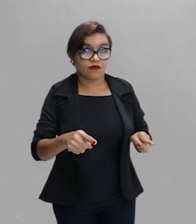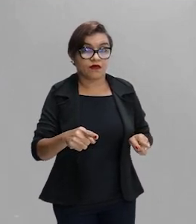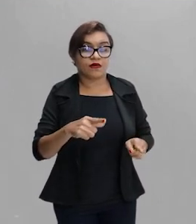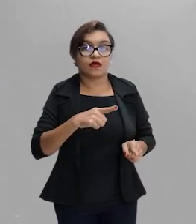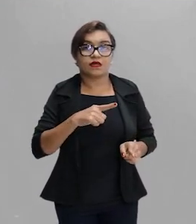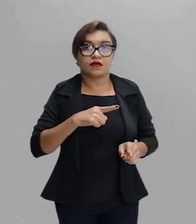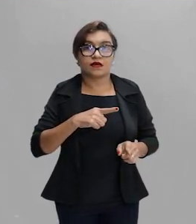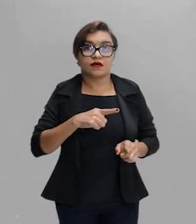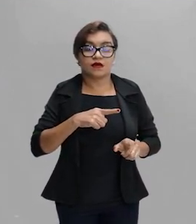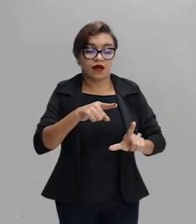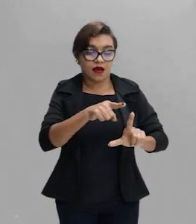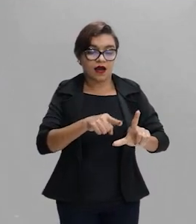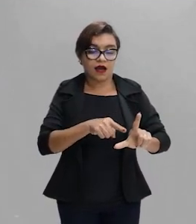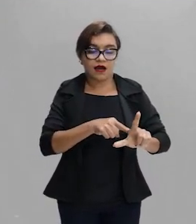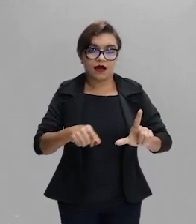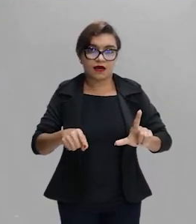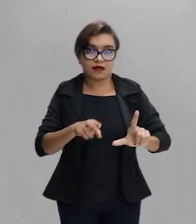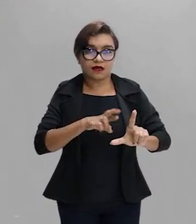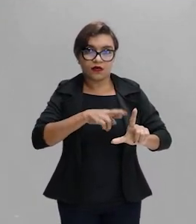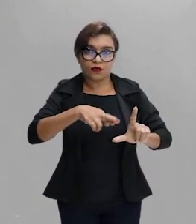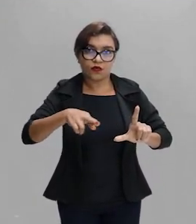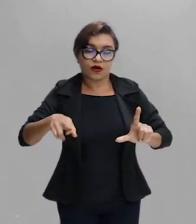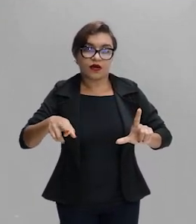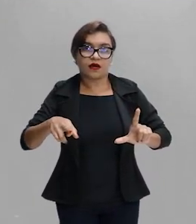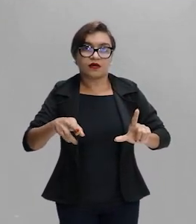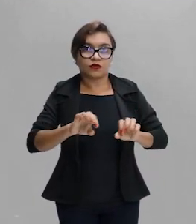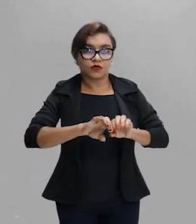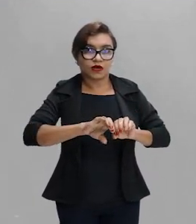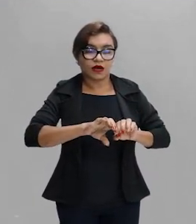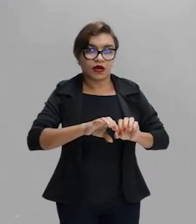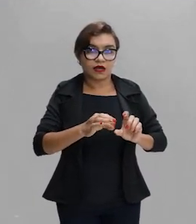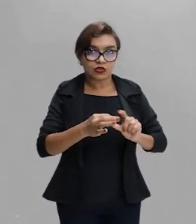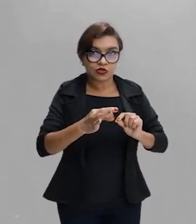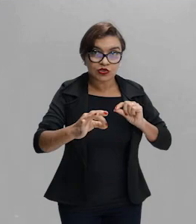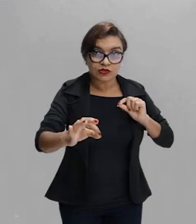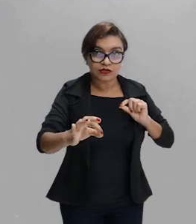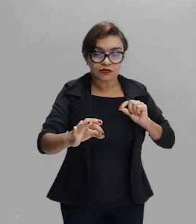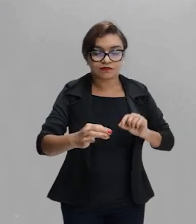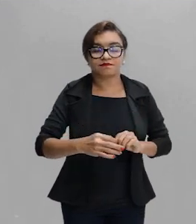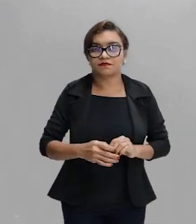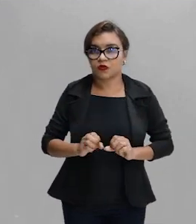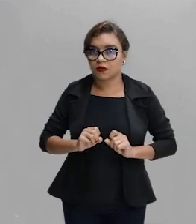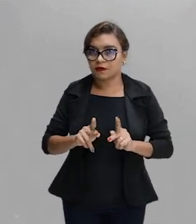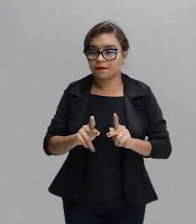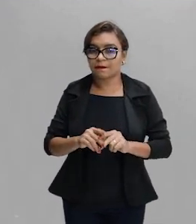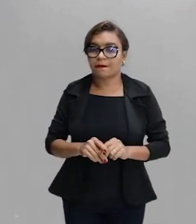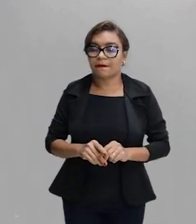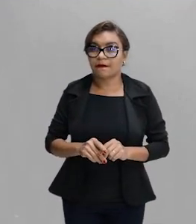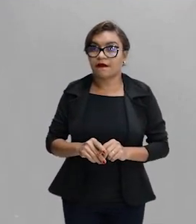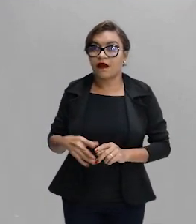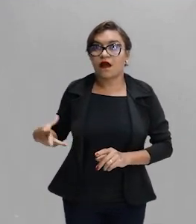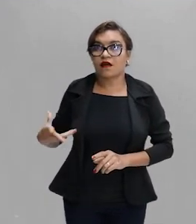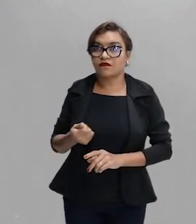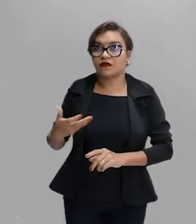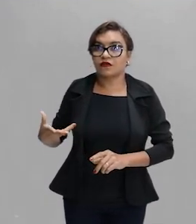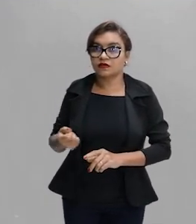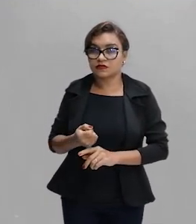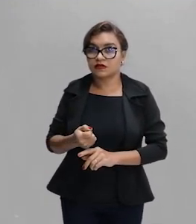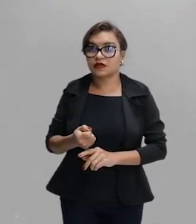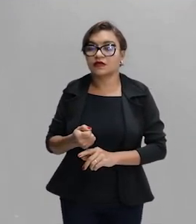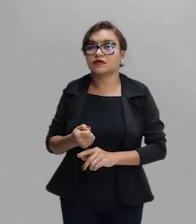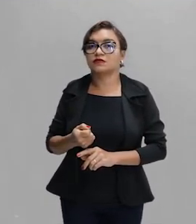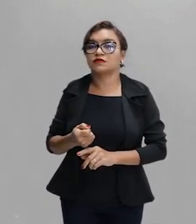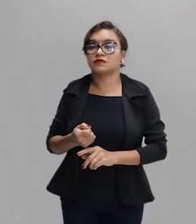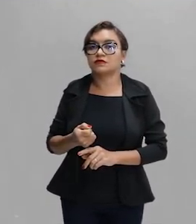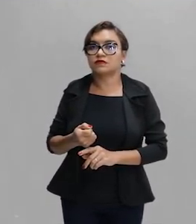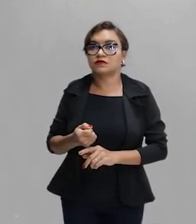a reta, o raio refratado vai estar mais distante da vertical. Ok? E onde a velocidade é maior, vai ser onde o